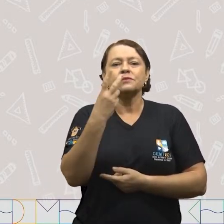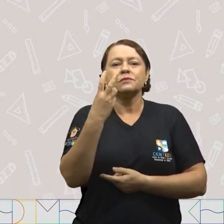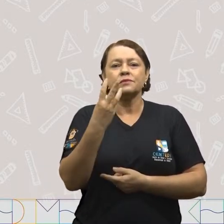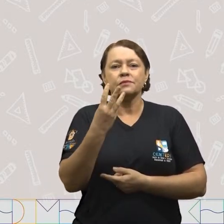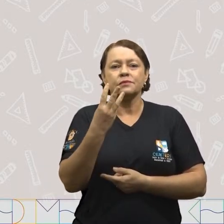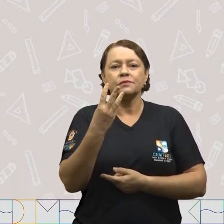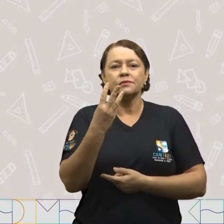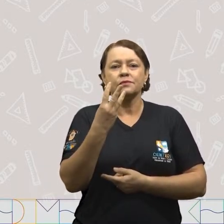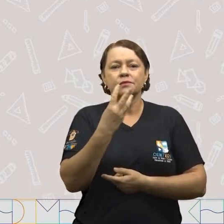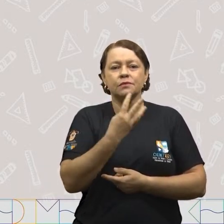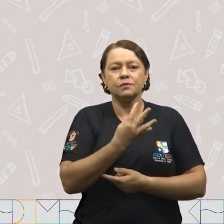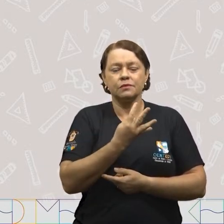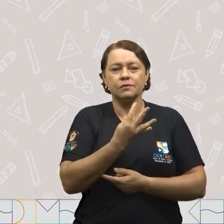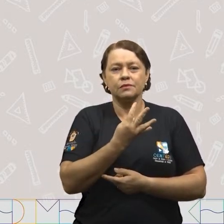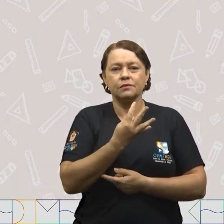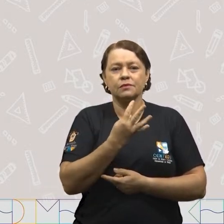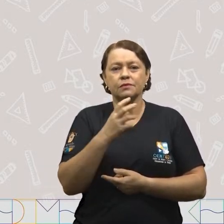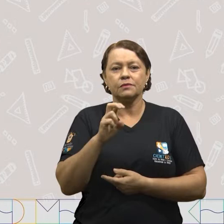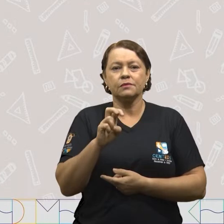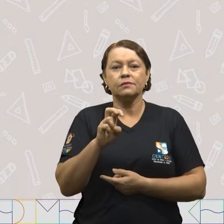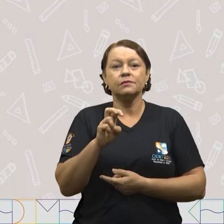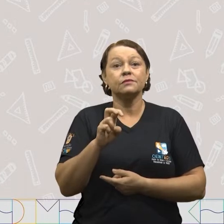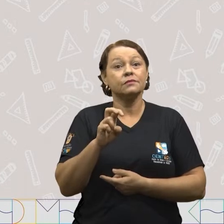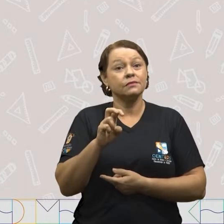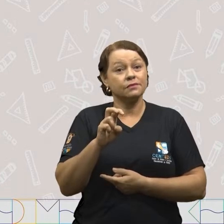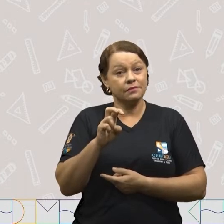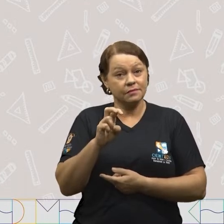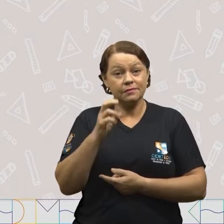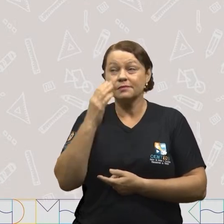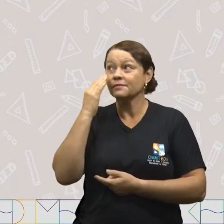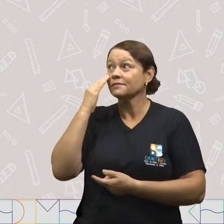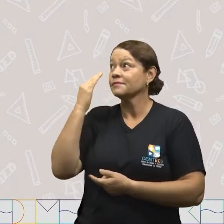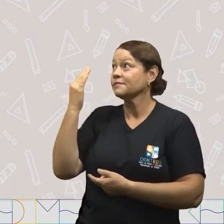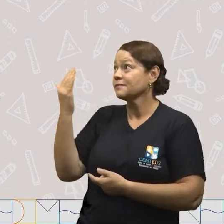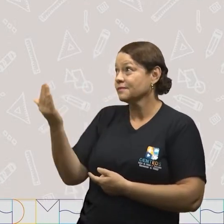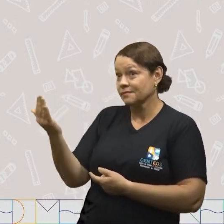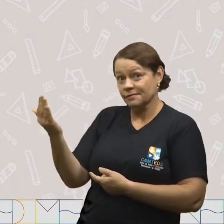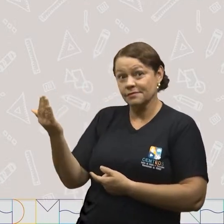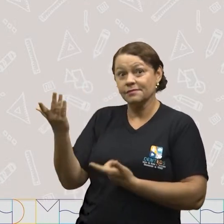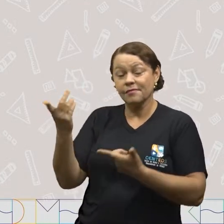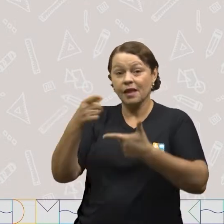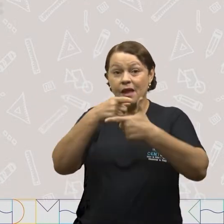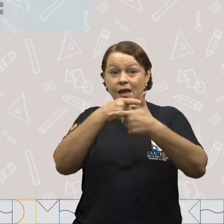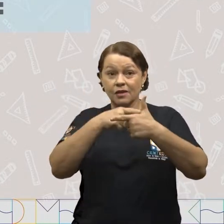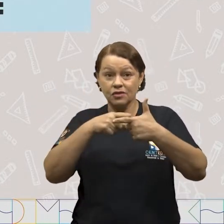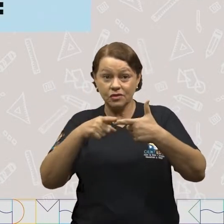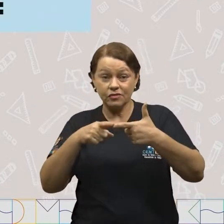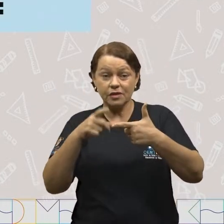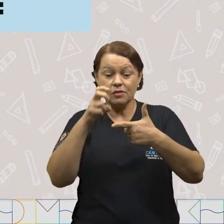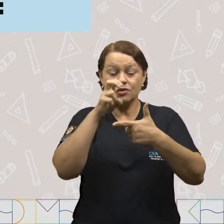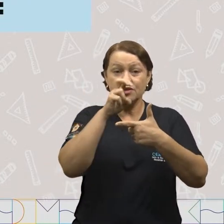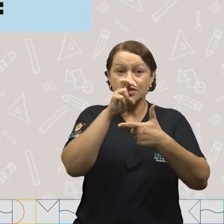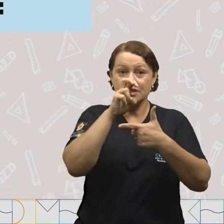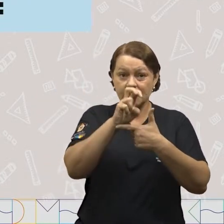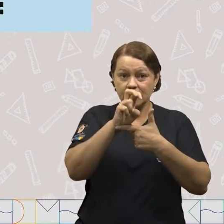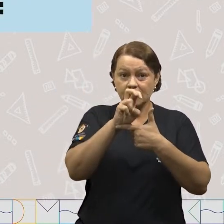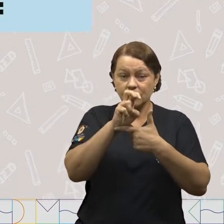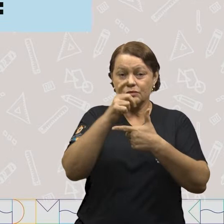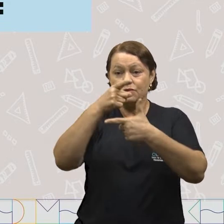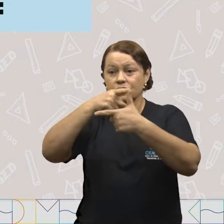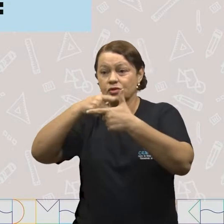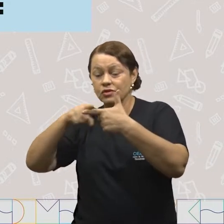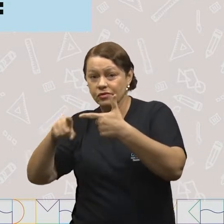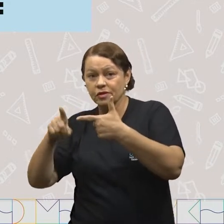duas, três, quatro, cinco. E a divisão de cinco dividido para